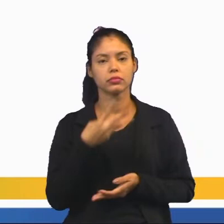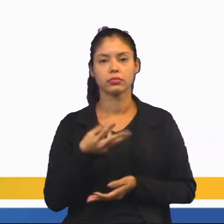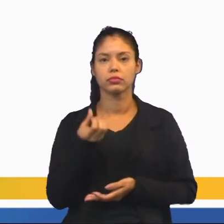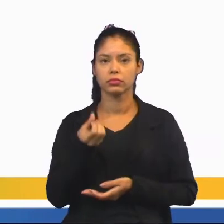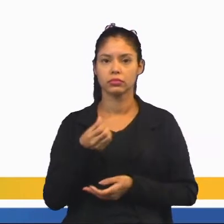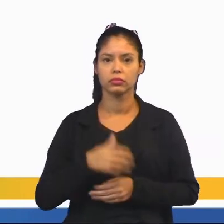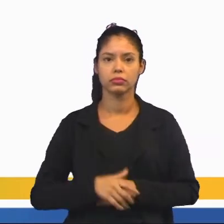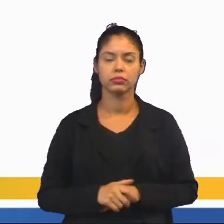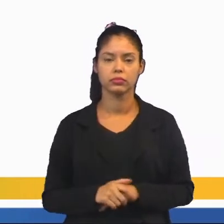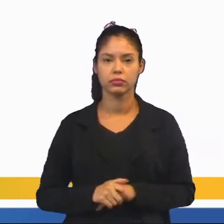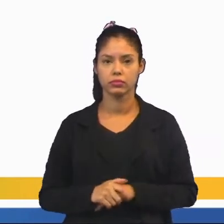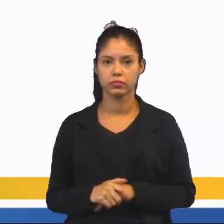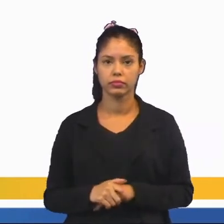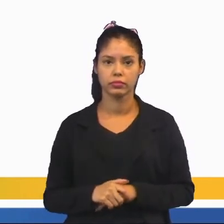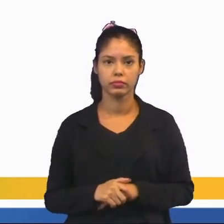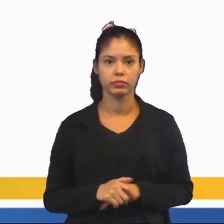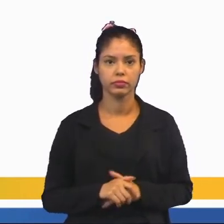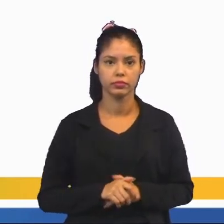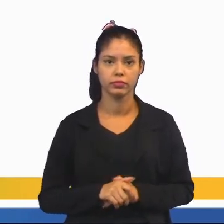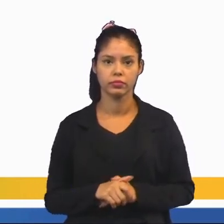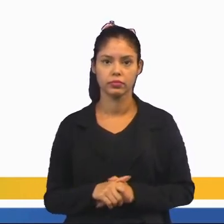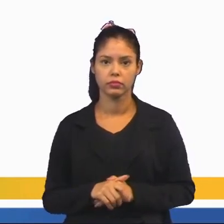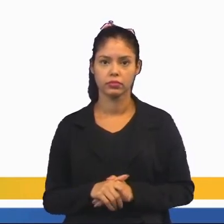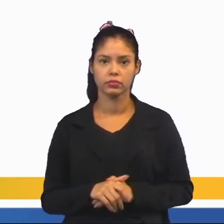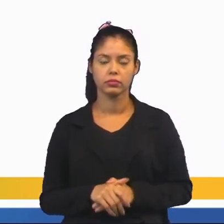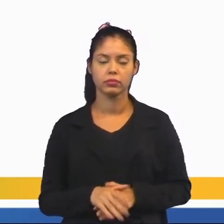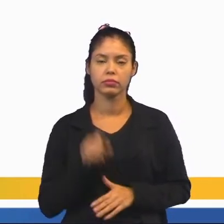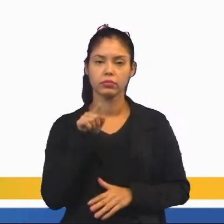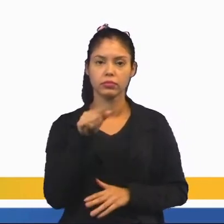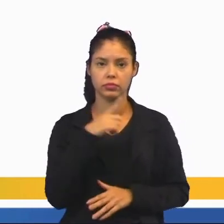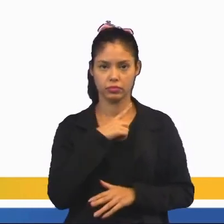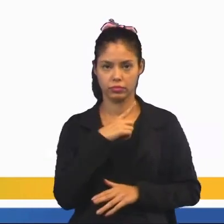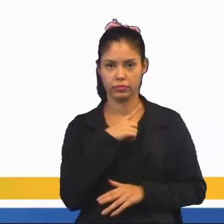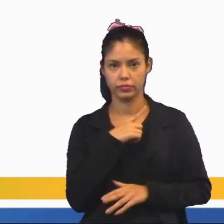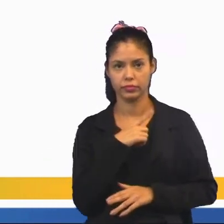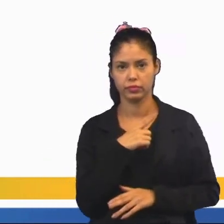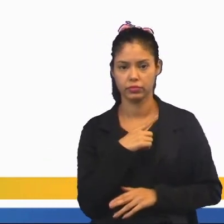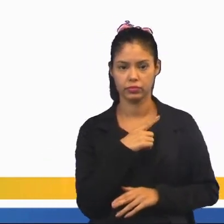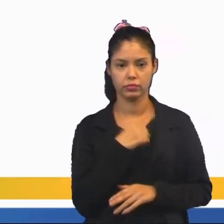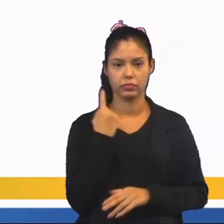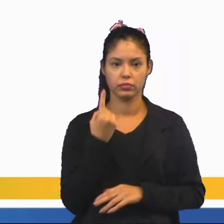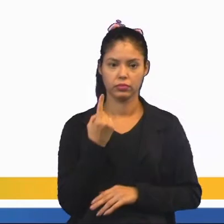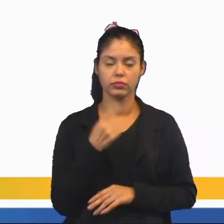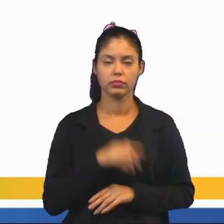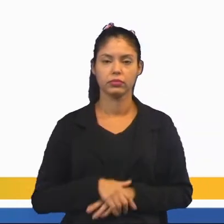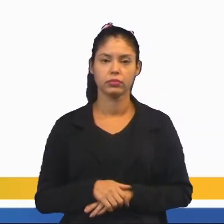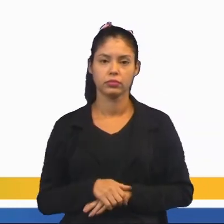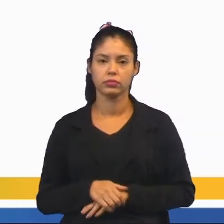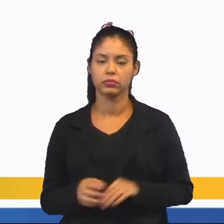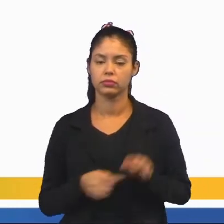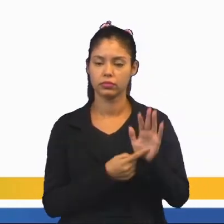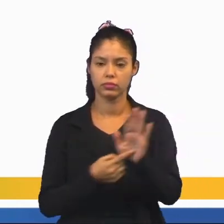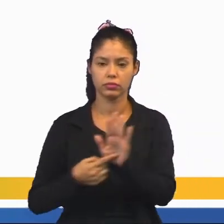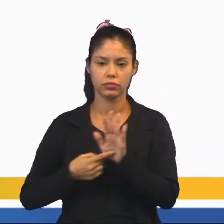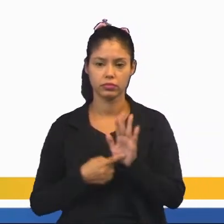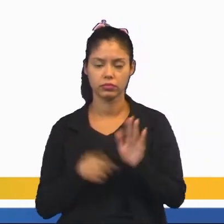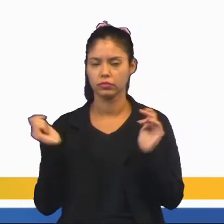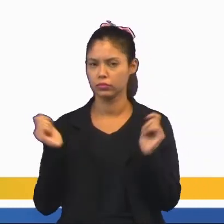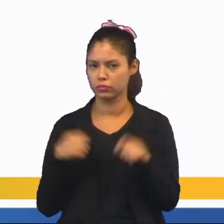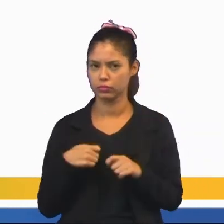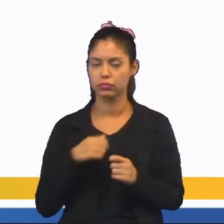Esses resultados, 36. Então, aqui nós temos, né, uma amostra de